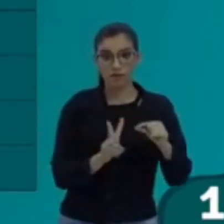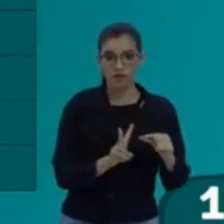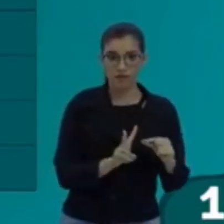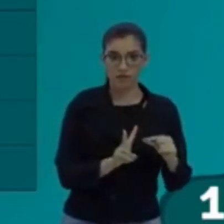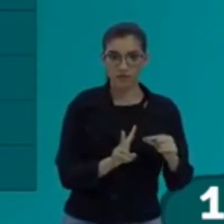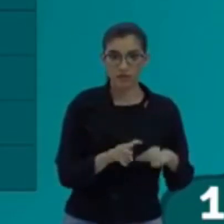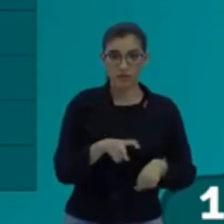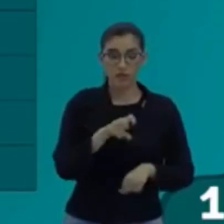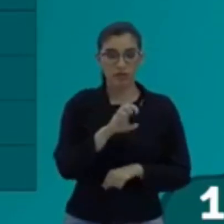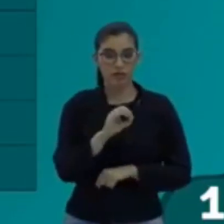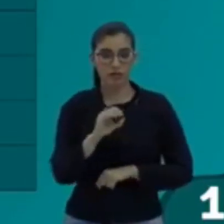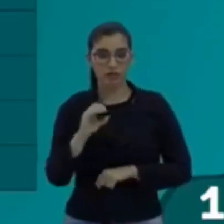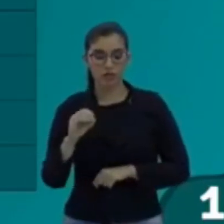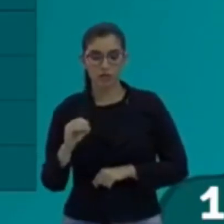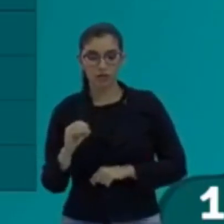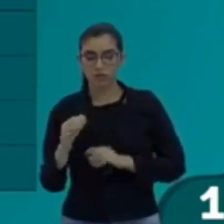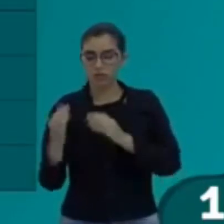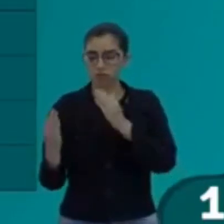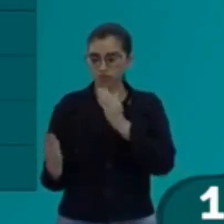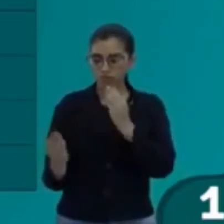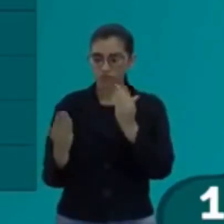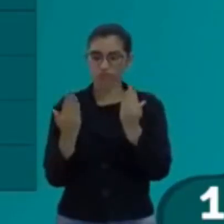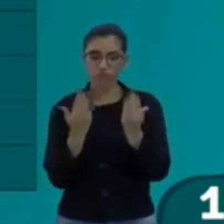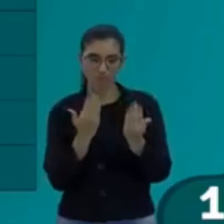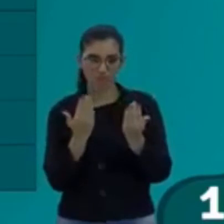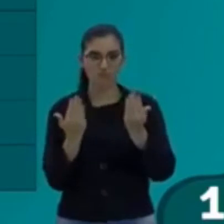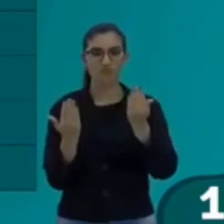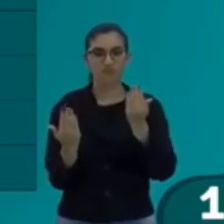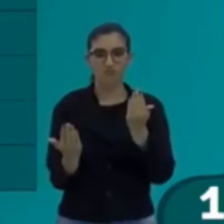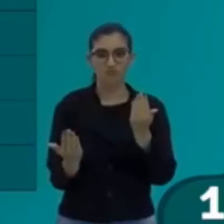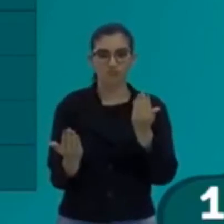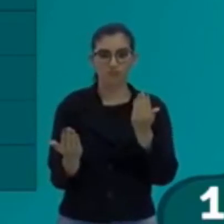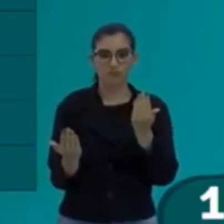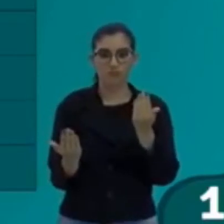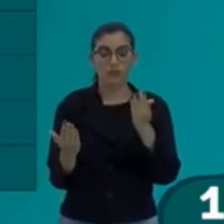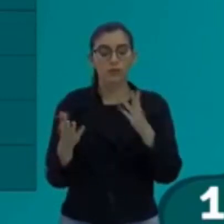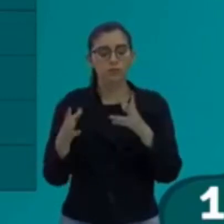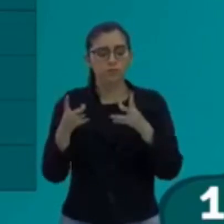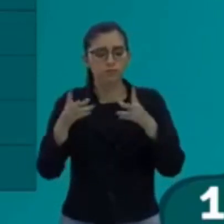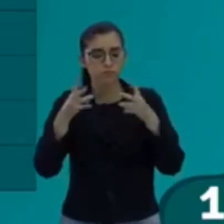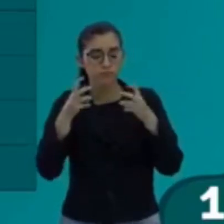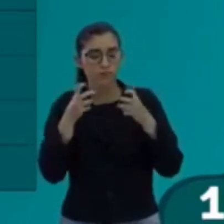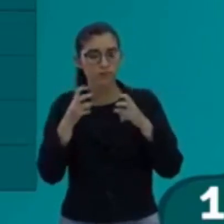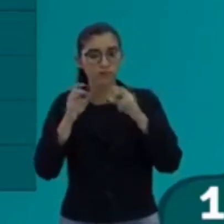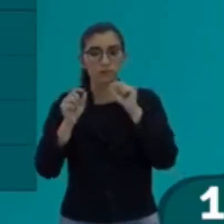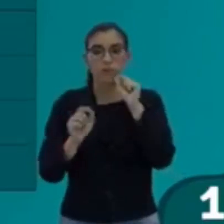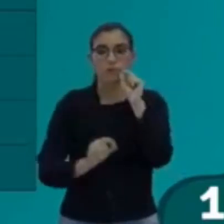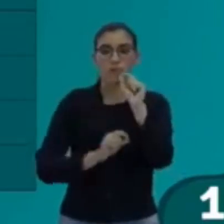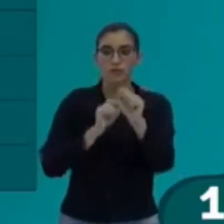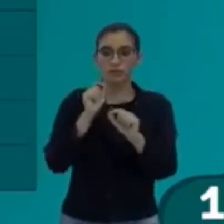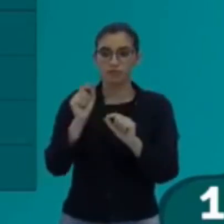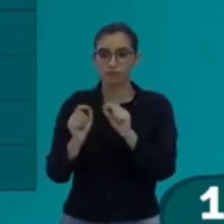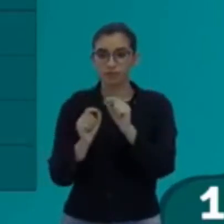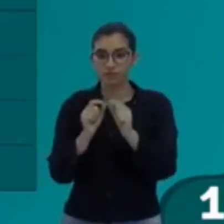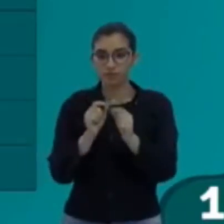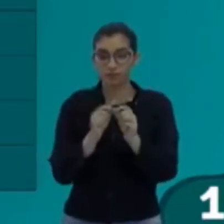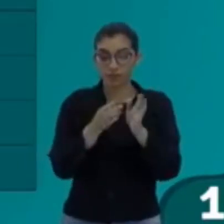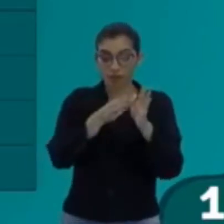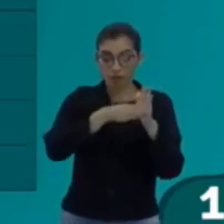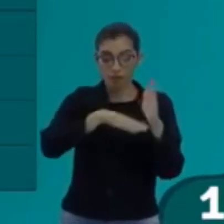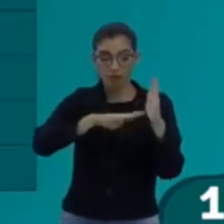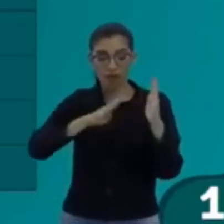graus. Observa a velocidade. Então, tu vai observar que a onda